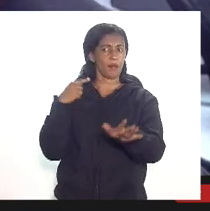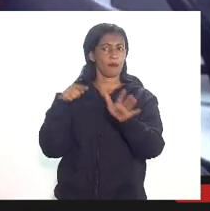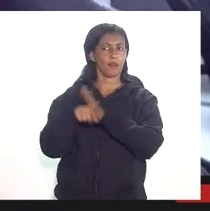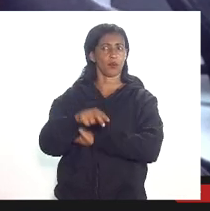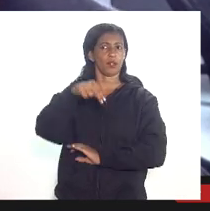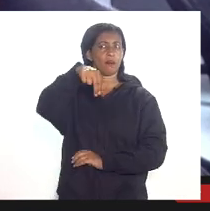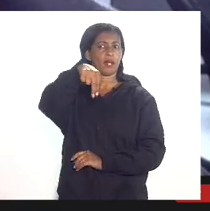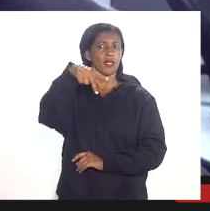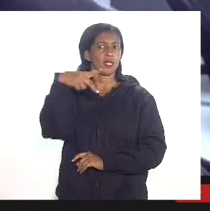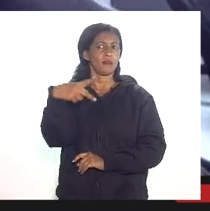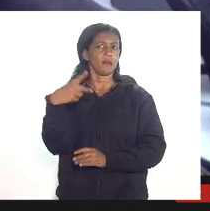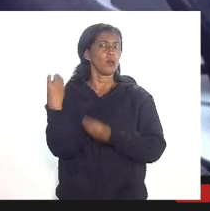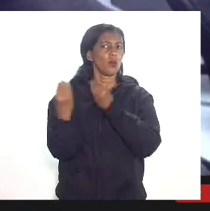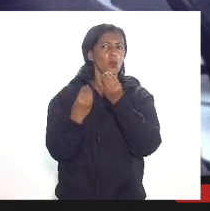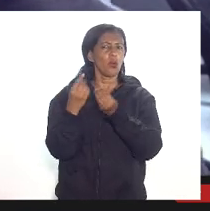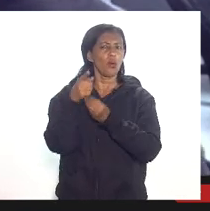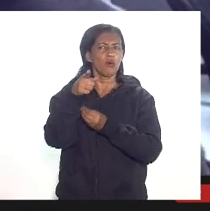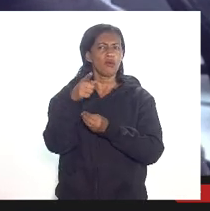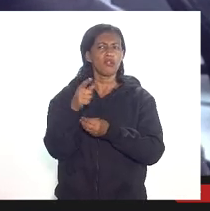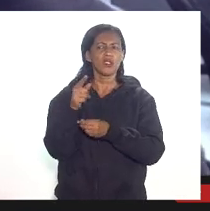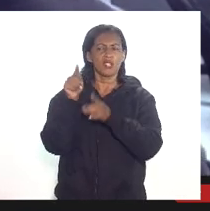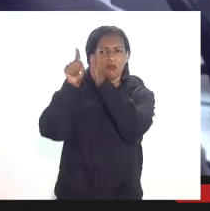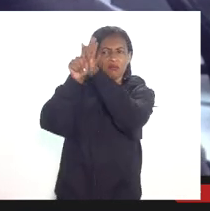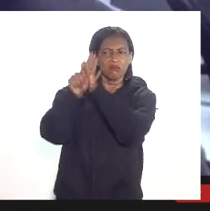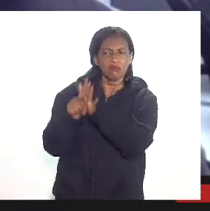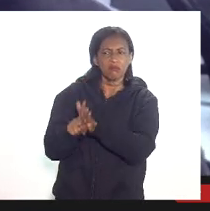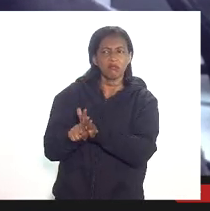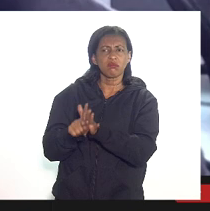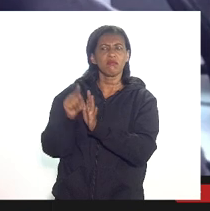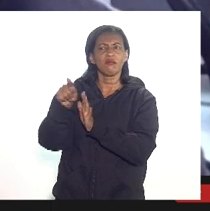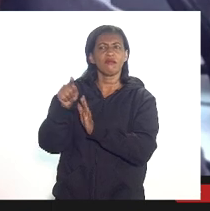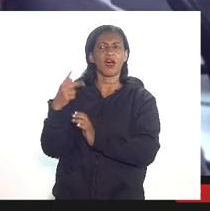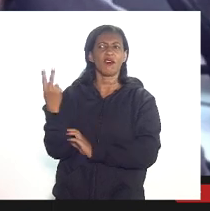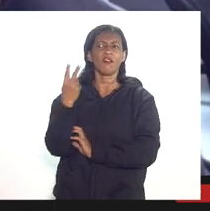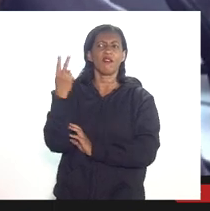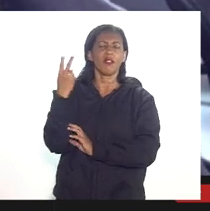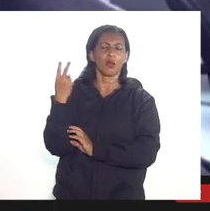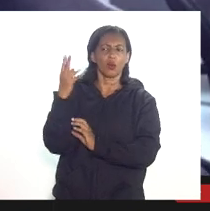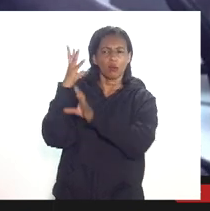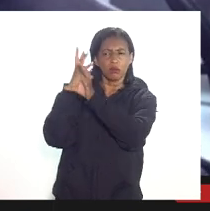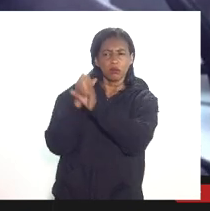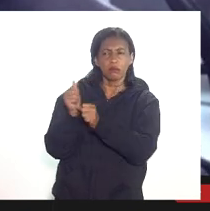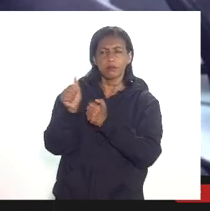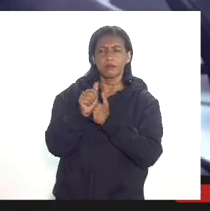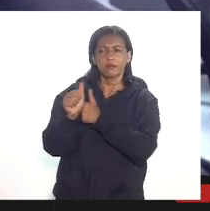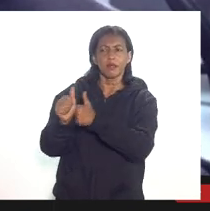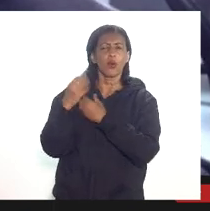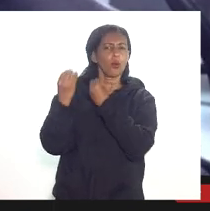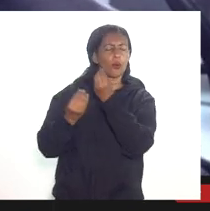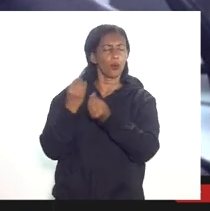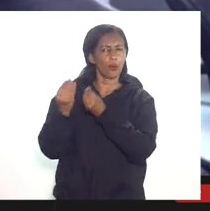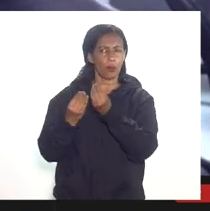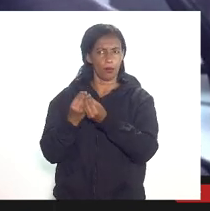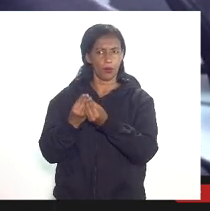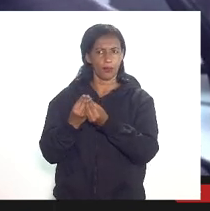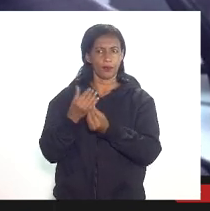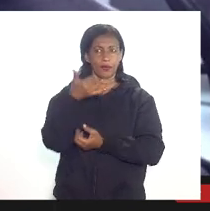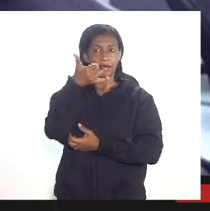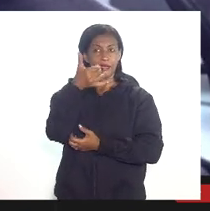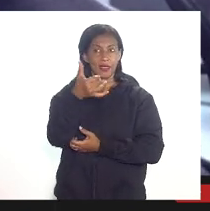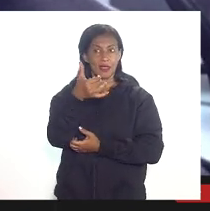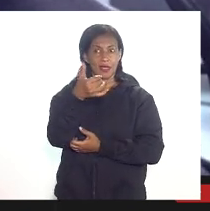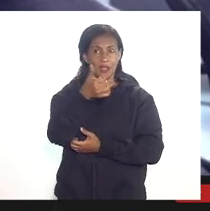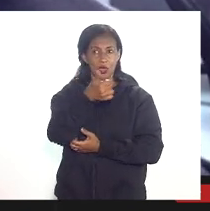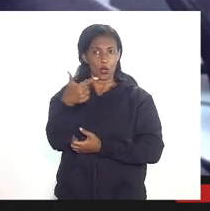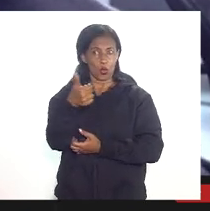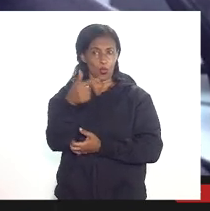como a ANP faz o acompanhamento das depreciações e aí décima segunda pergunta embora